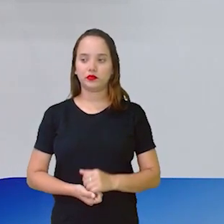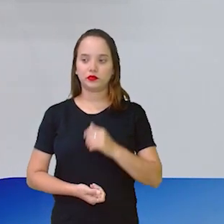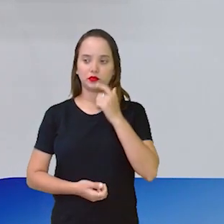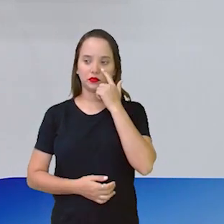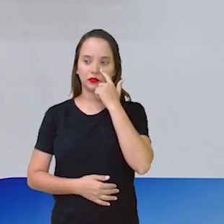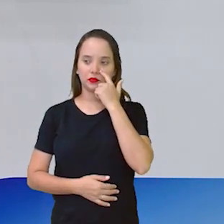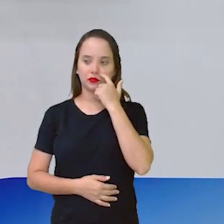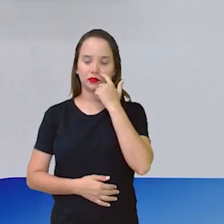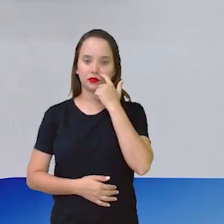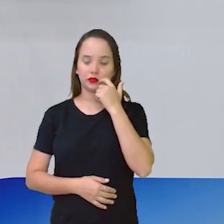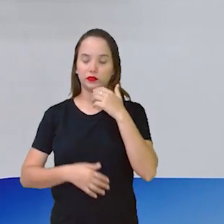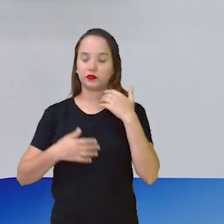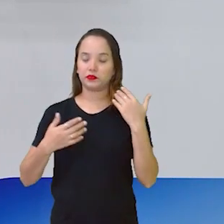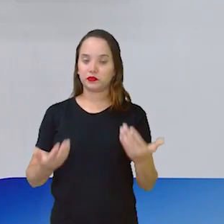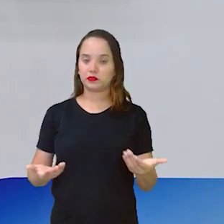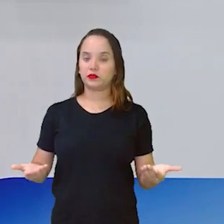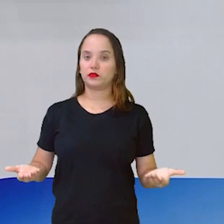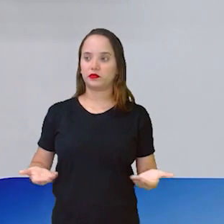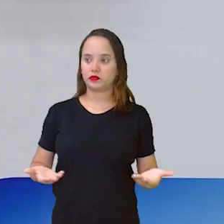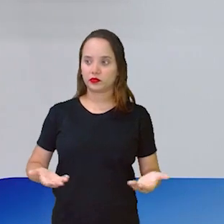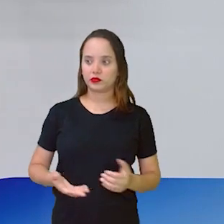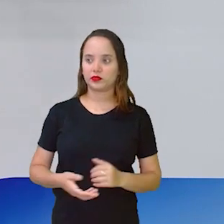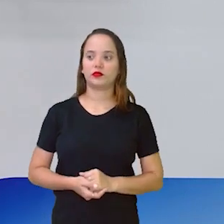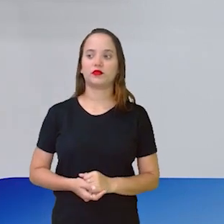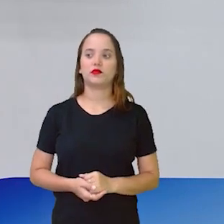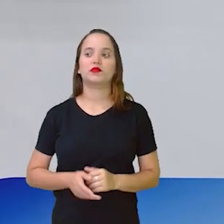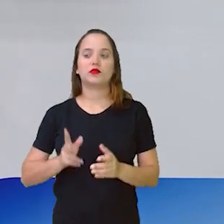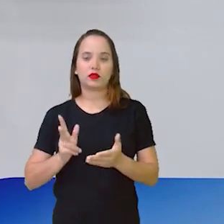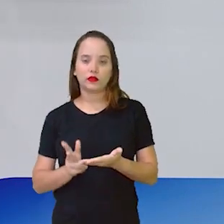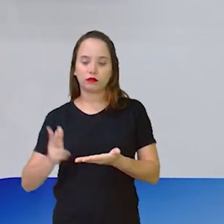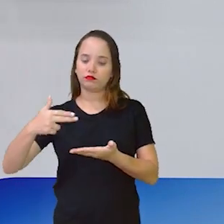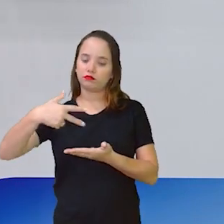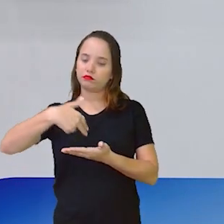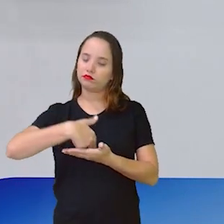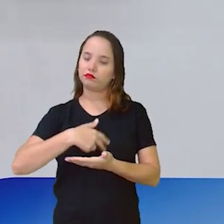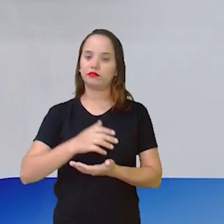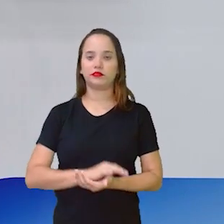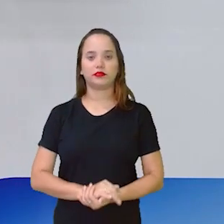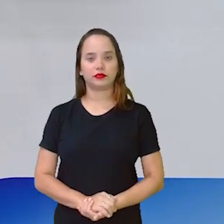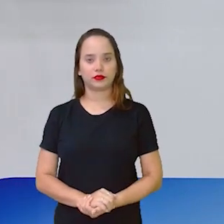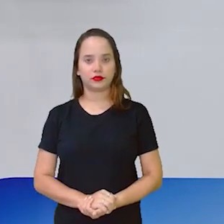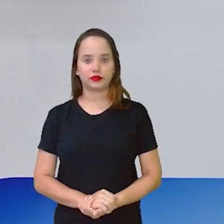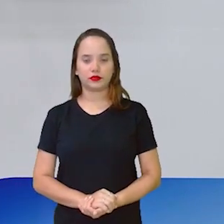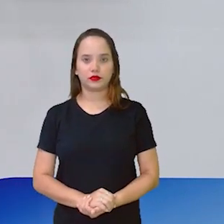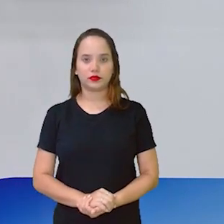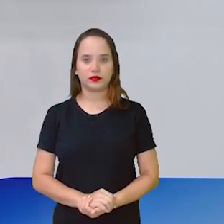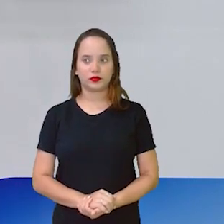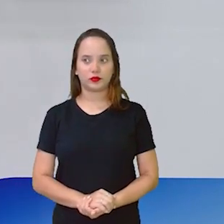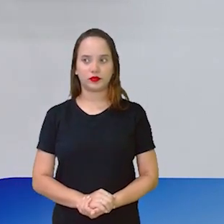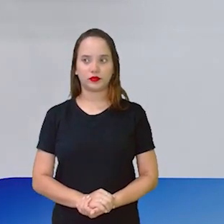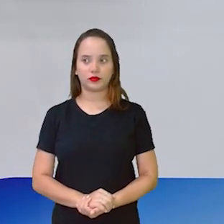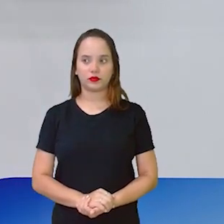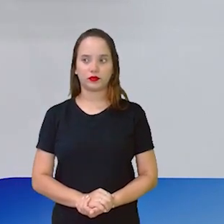E aí, a gente tira também e recorta